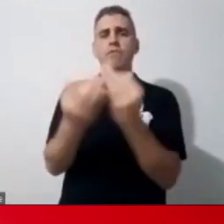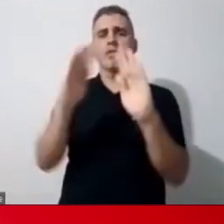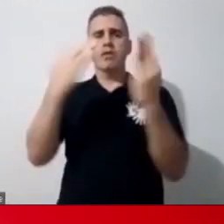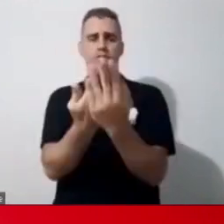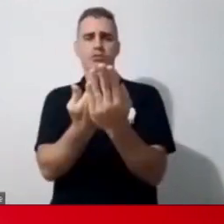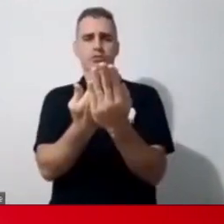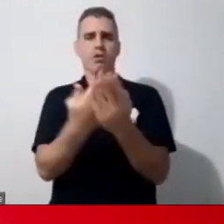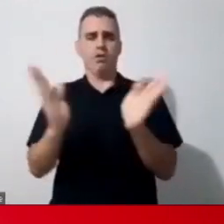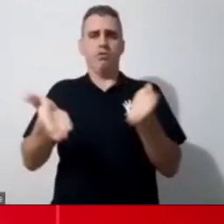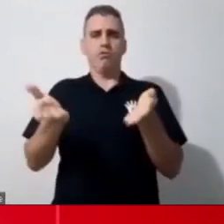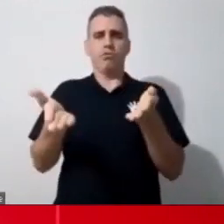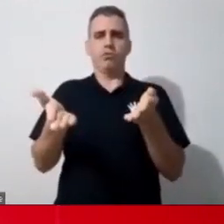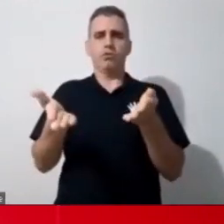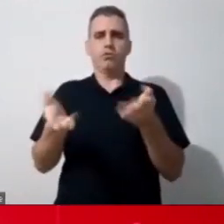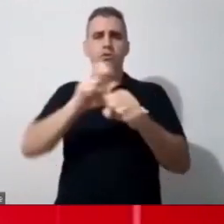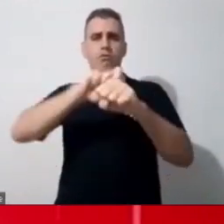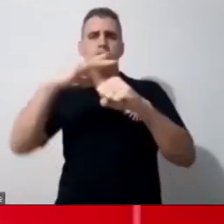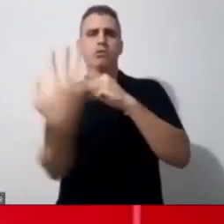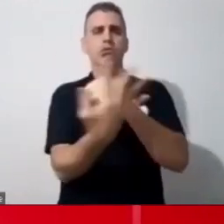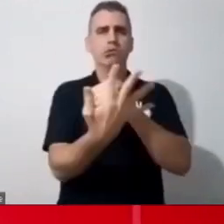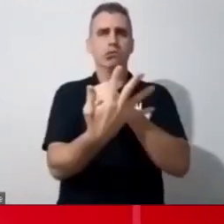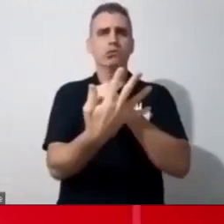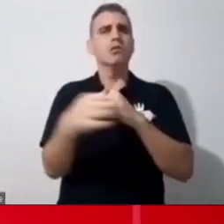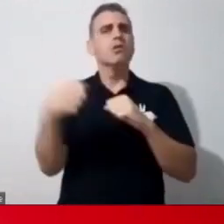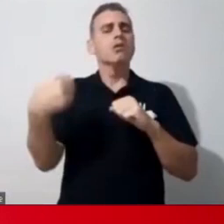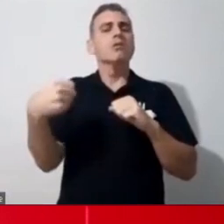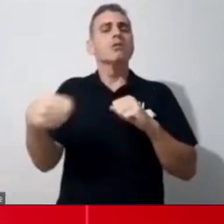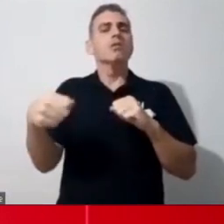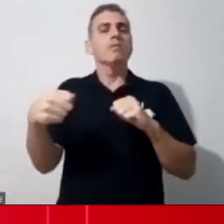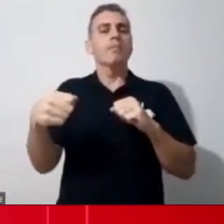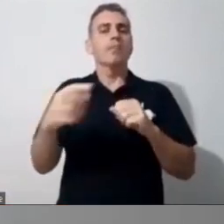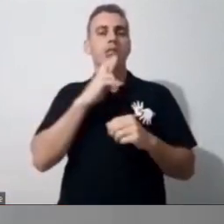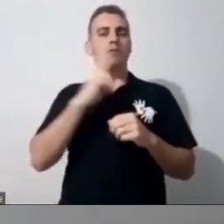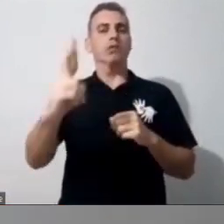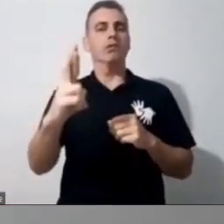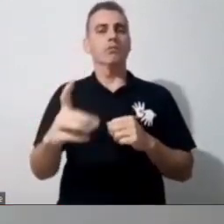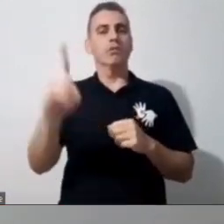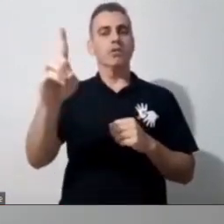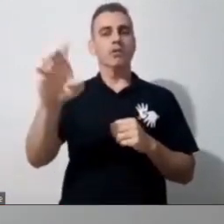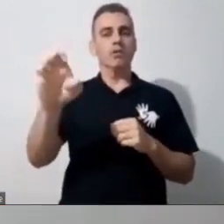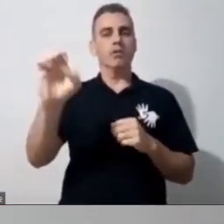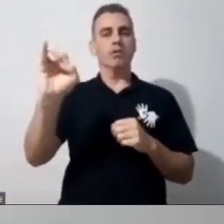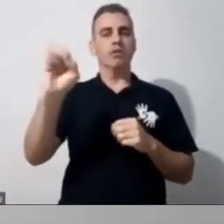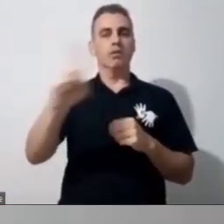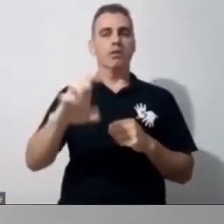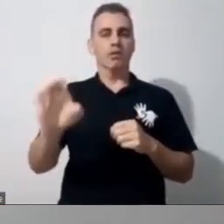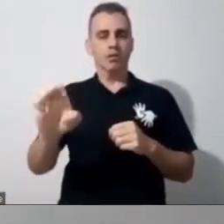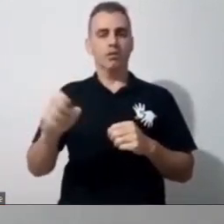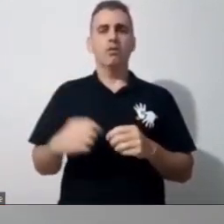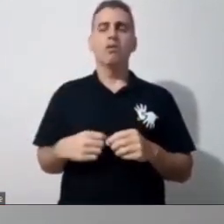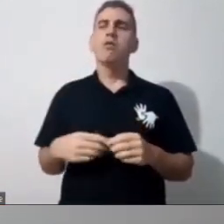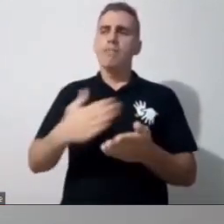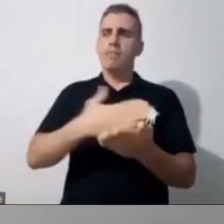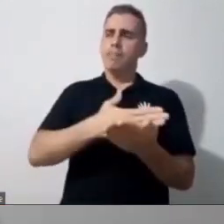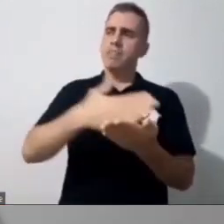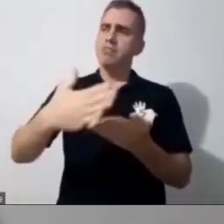pandemia? Quem começa respondendo, então, é a Deise. Bom, eu parto do princípio que quem